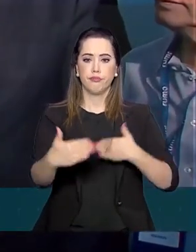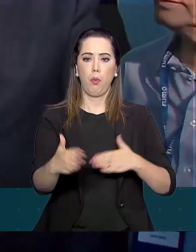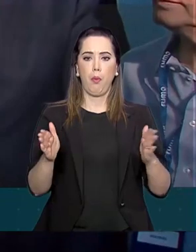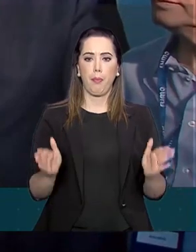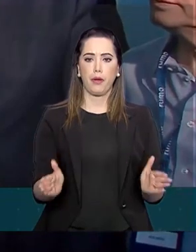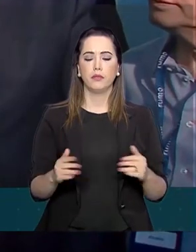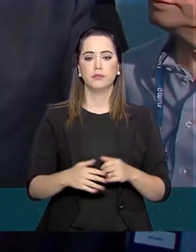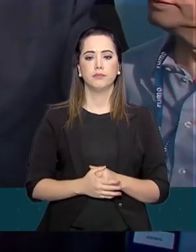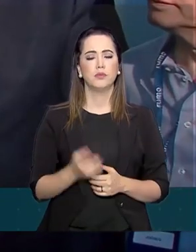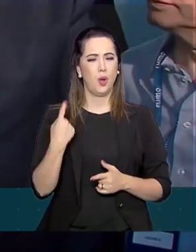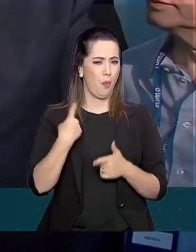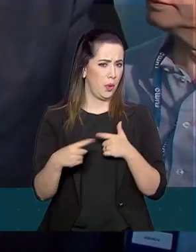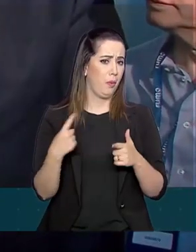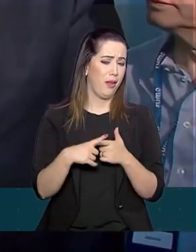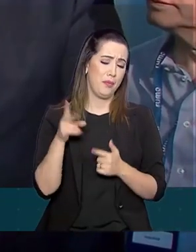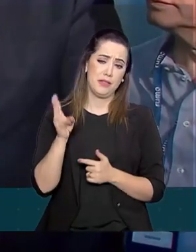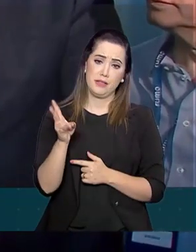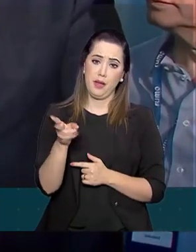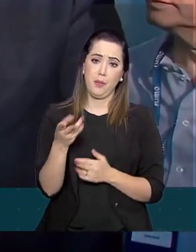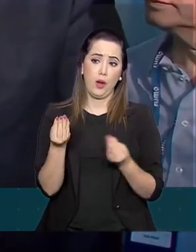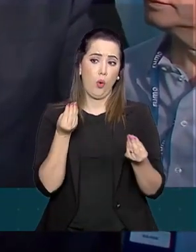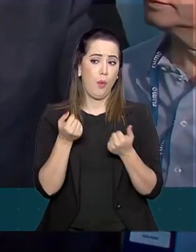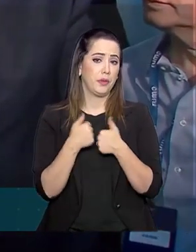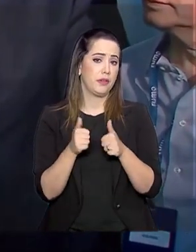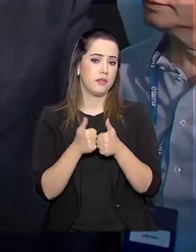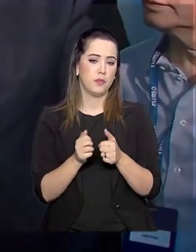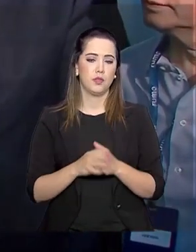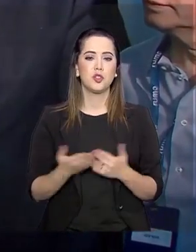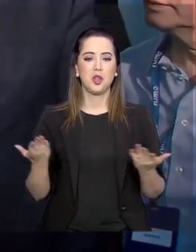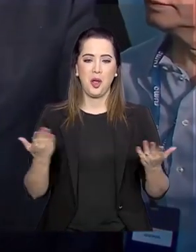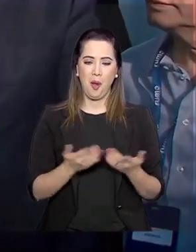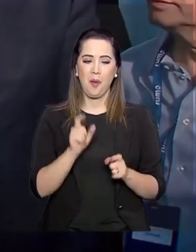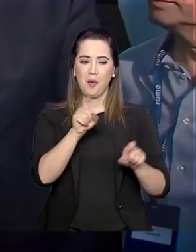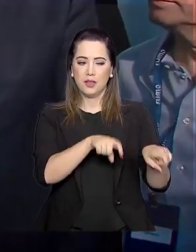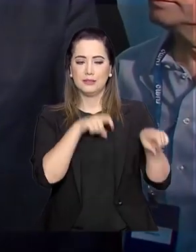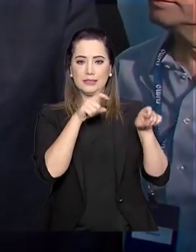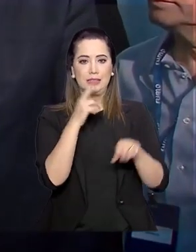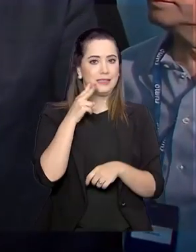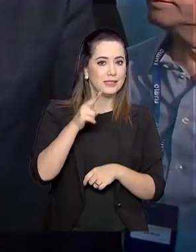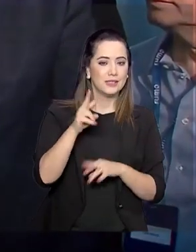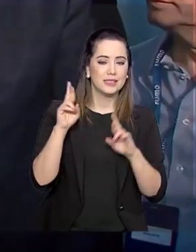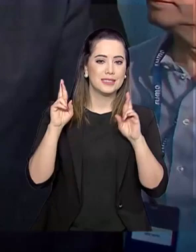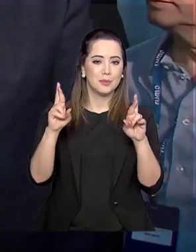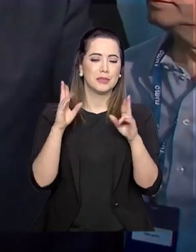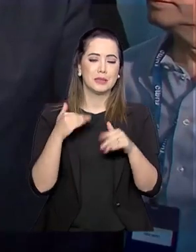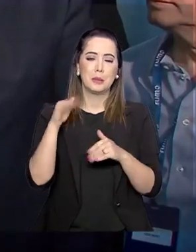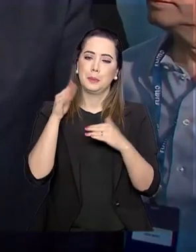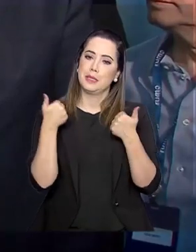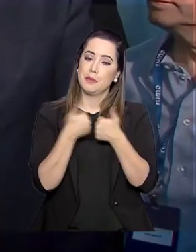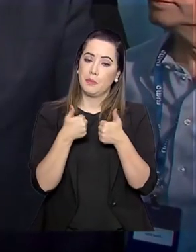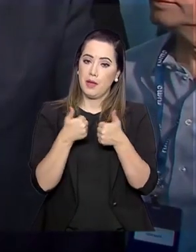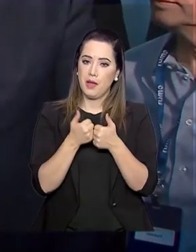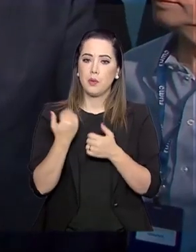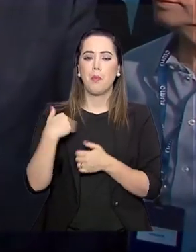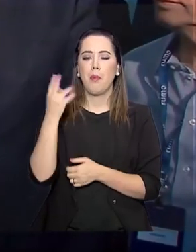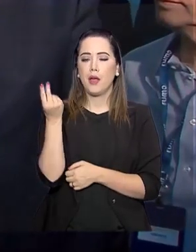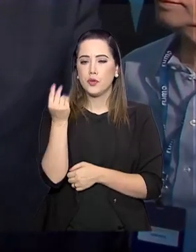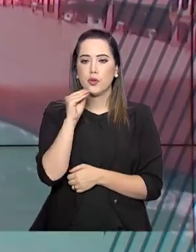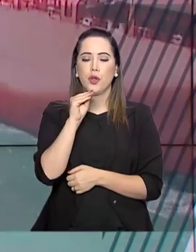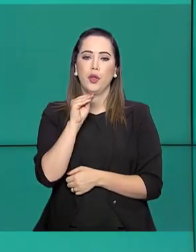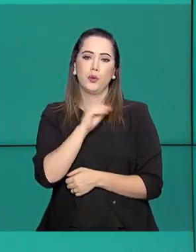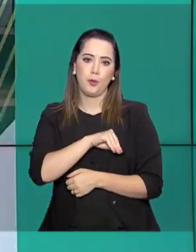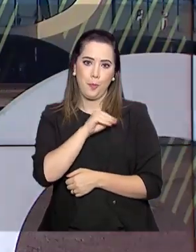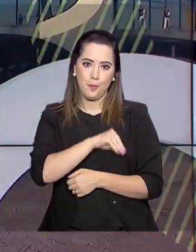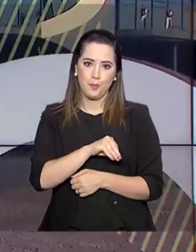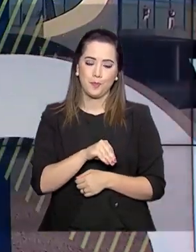agora o produtor sonha e não só sonha, agora ele está vendo a esperança dele mais perto, de pôr mais dinheiro no bolso.